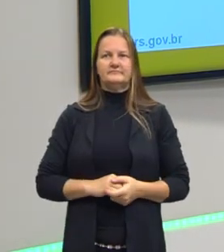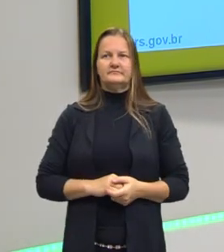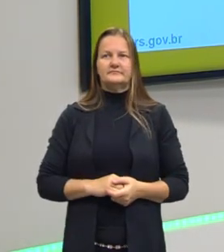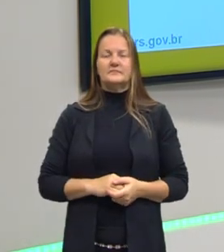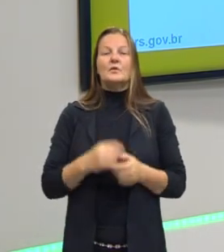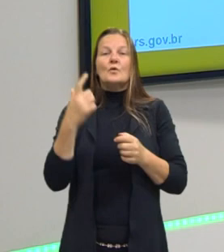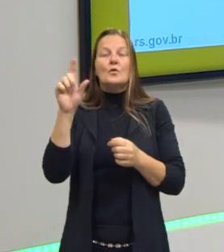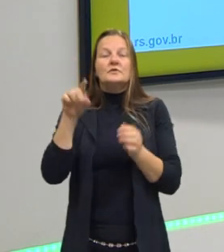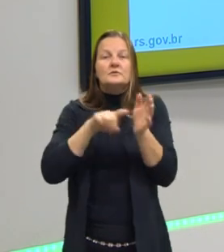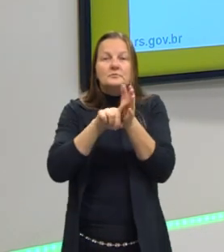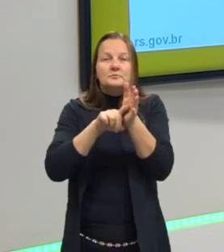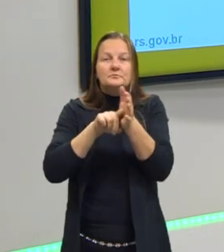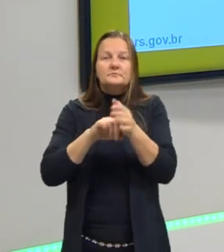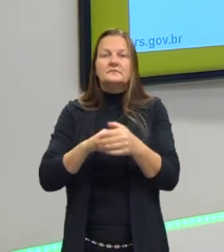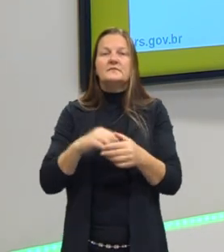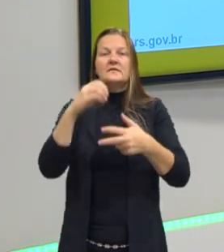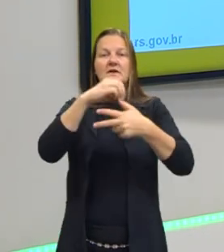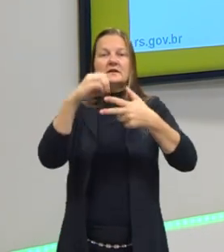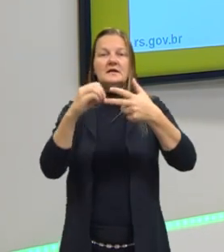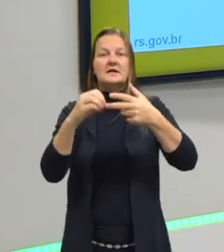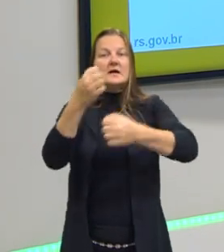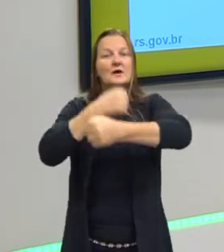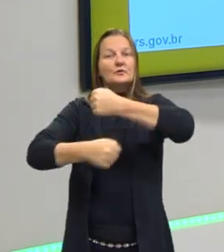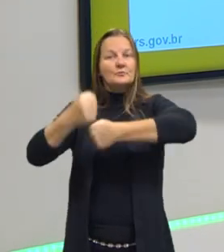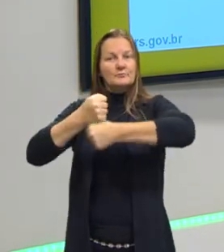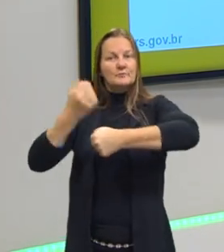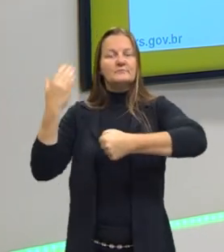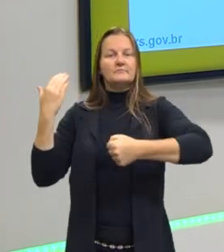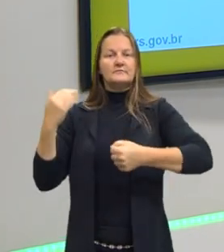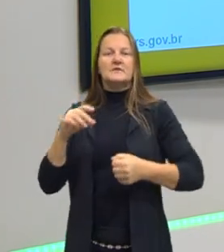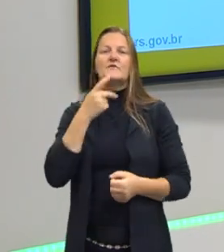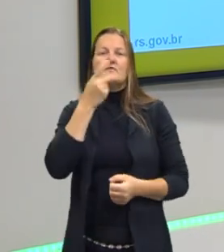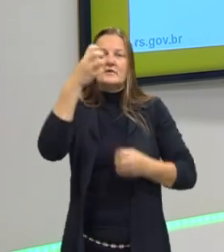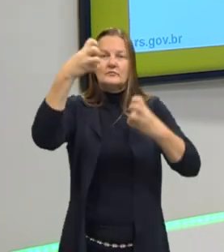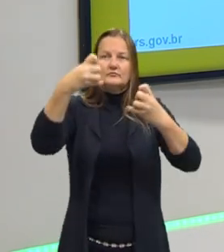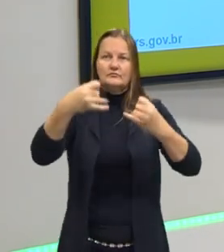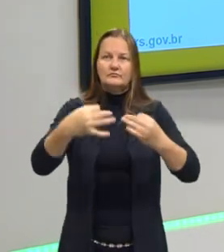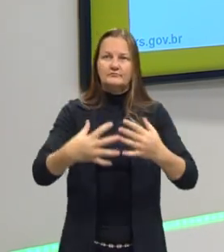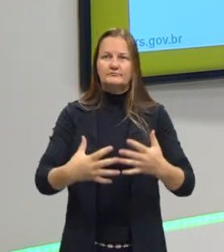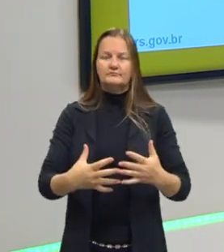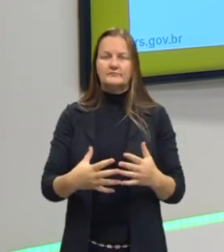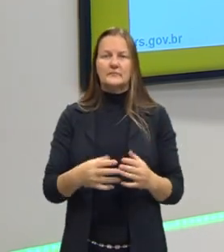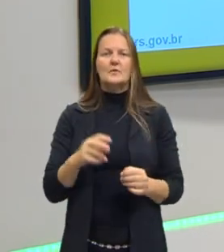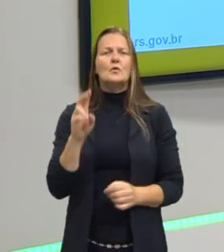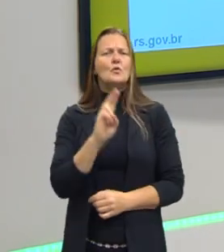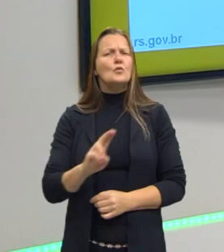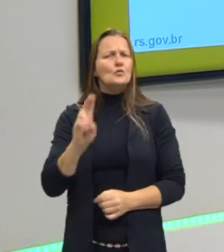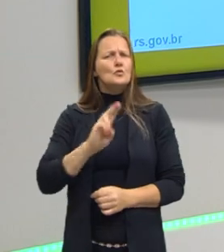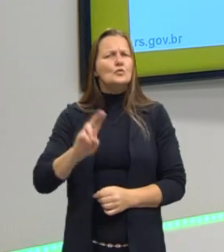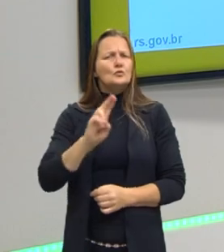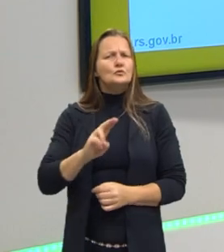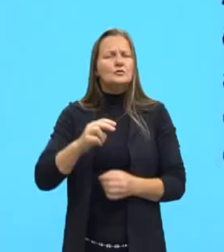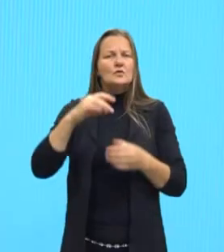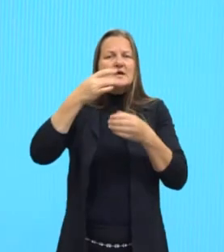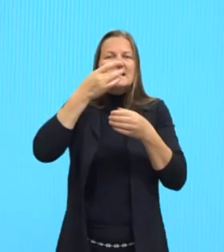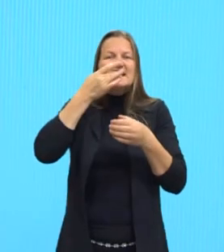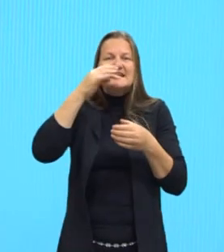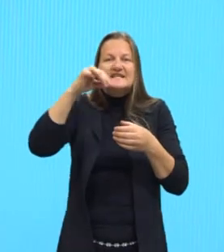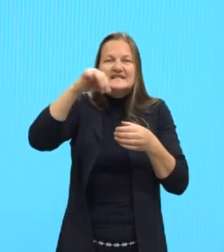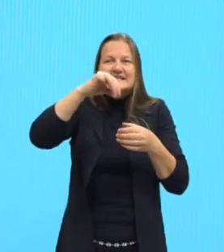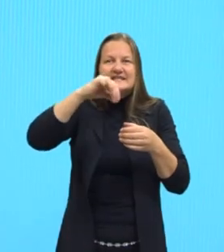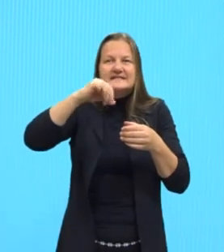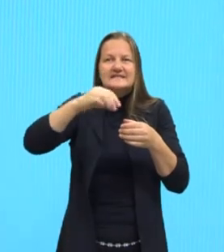Outra questão do Enem do ano passado, diz o seguinte, o consumo excessivo de sal de cozinha é